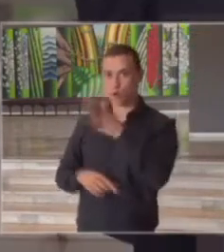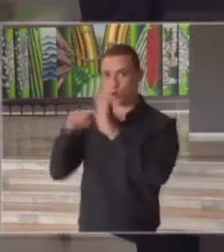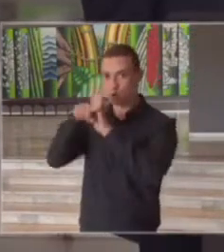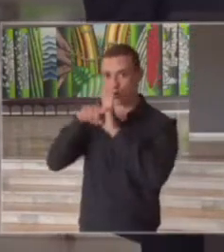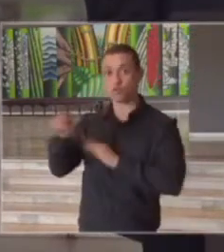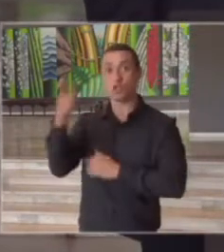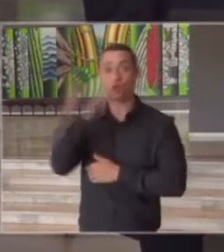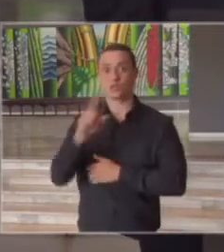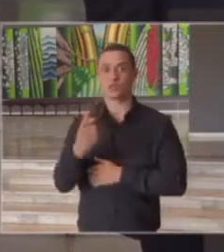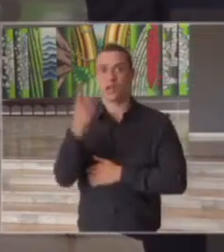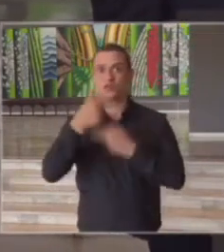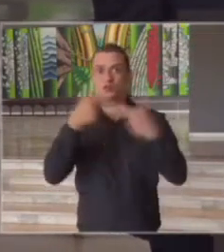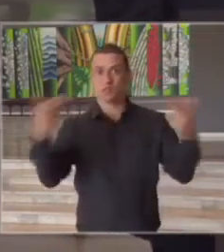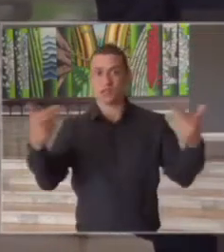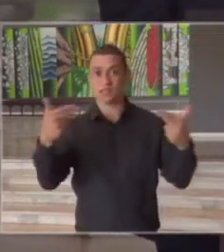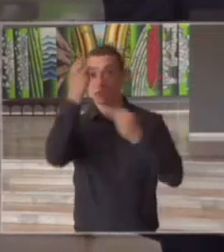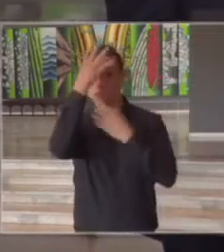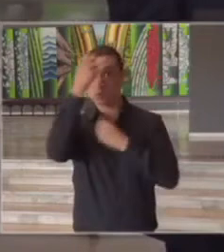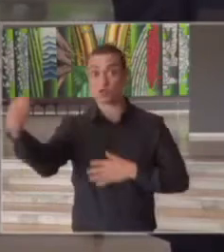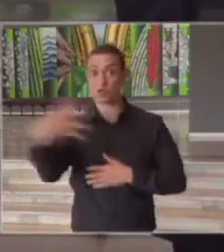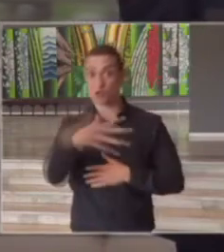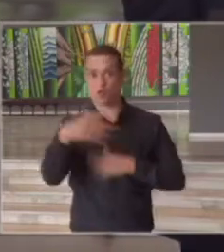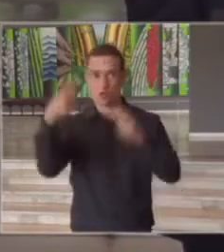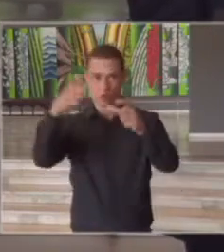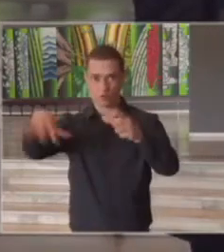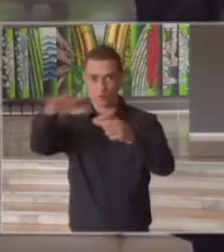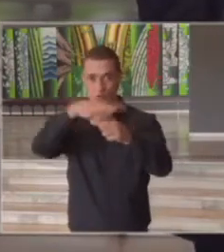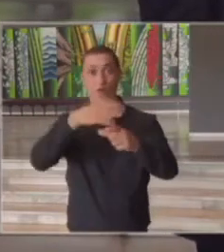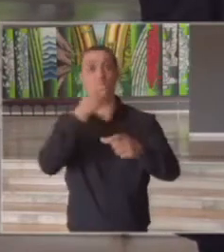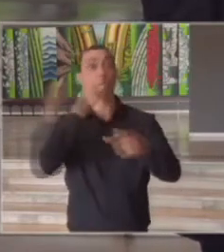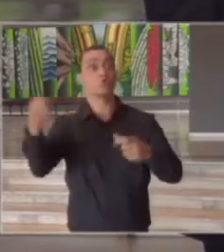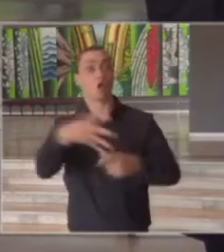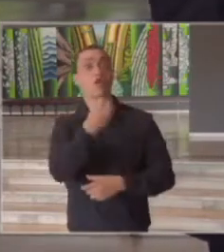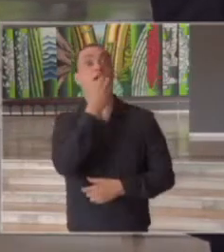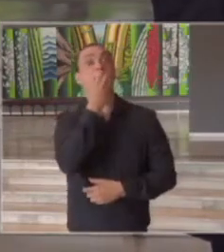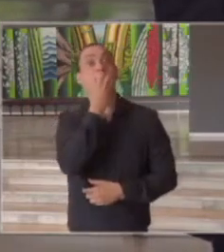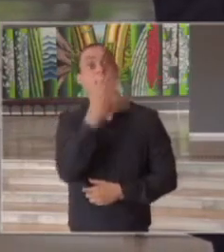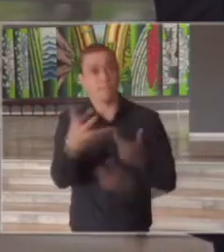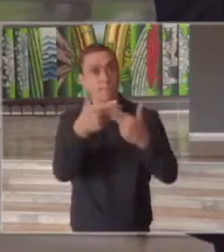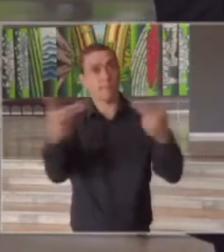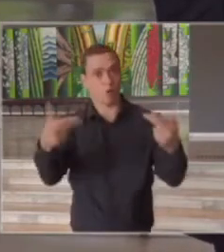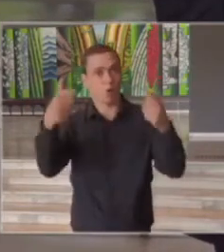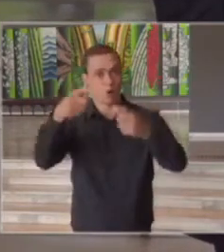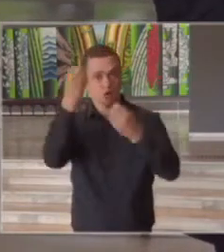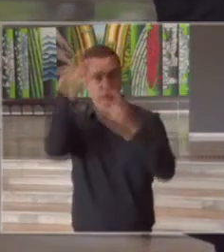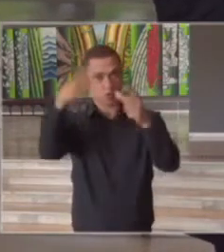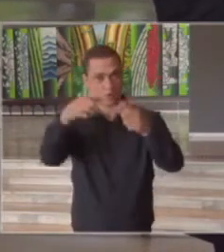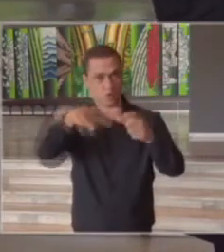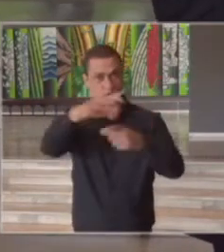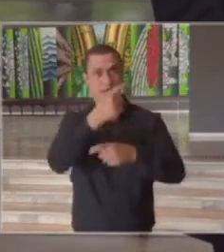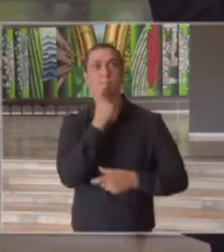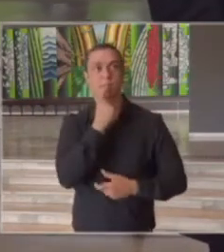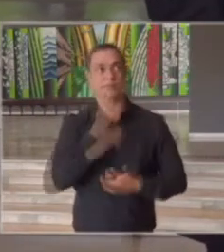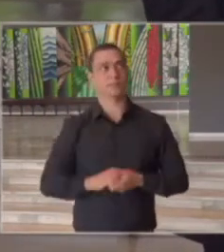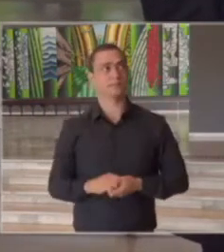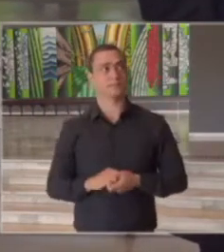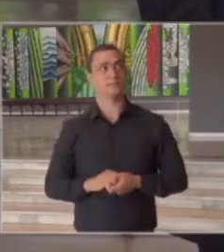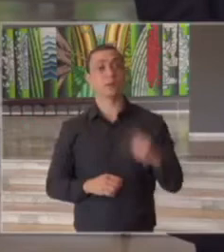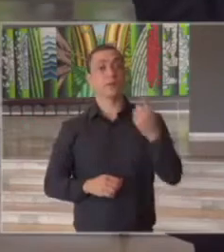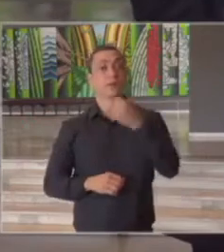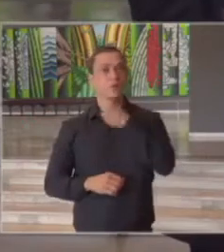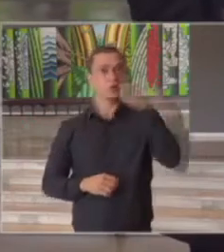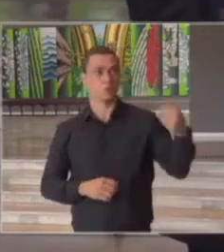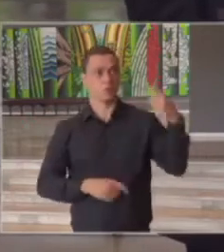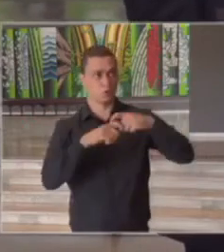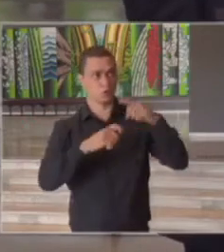conseguiu um furo novas informações para a região novas e boas informações para a região de Campinas antes de passar o doutor Dimas